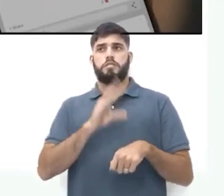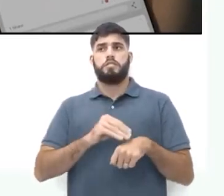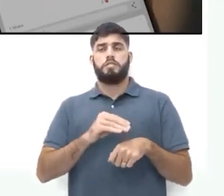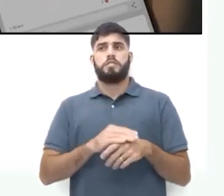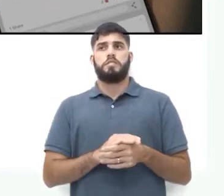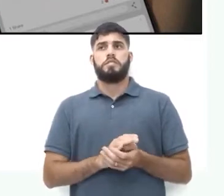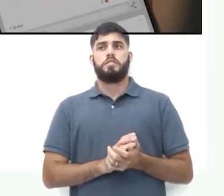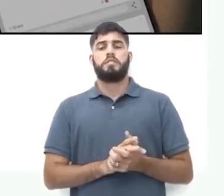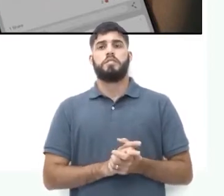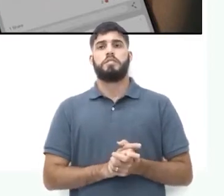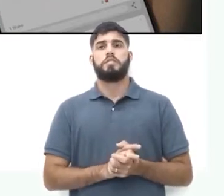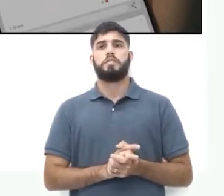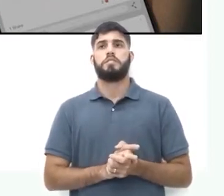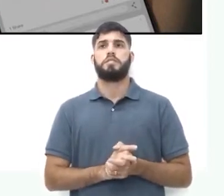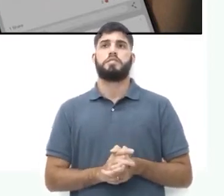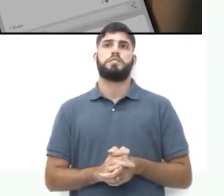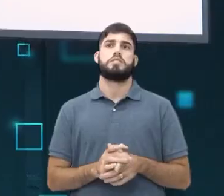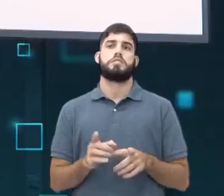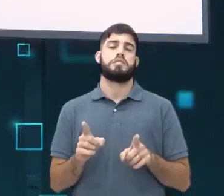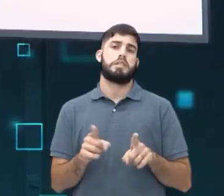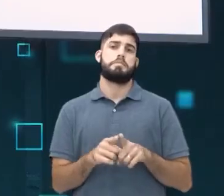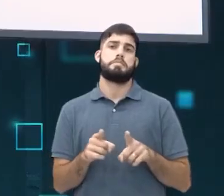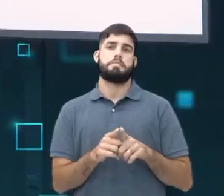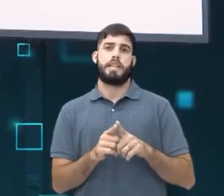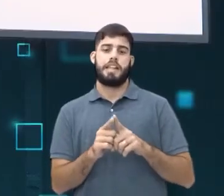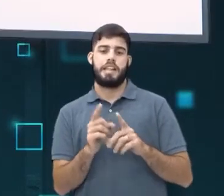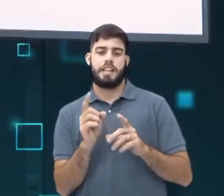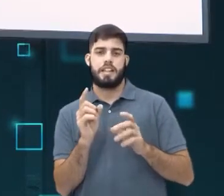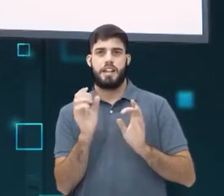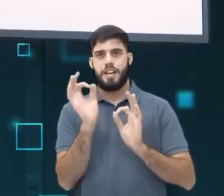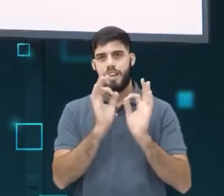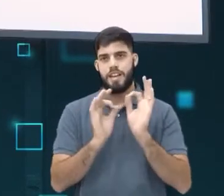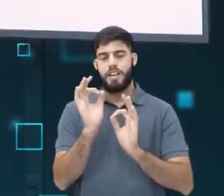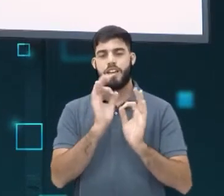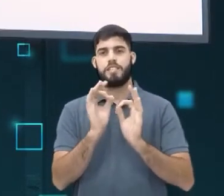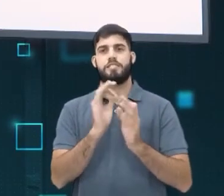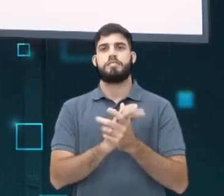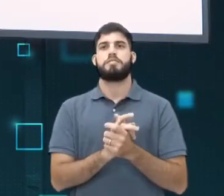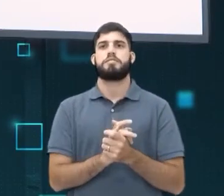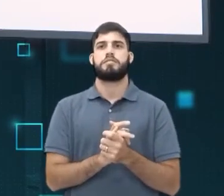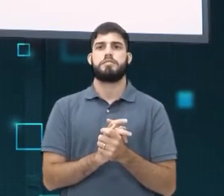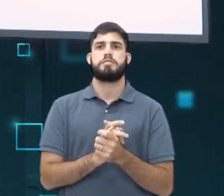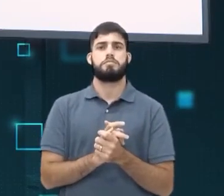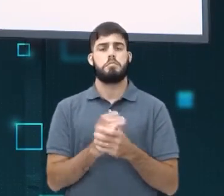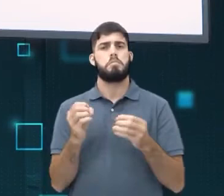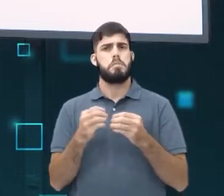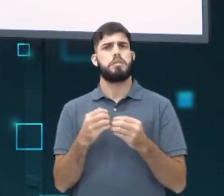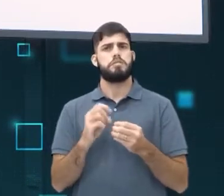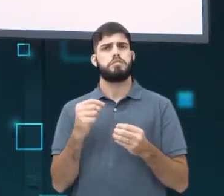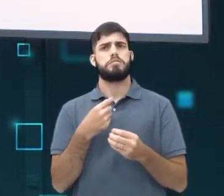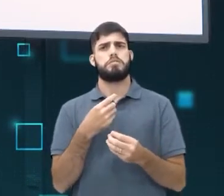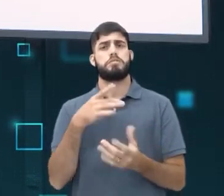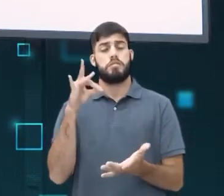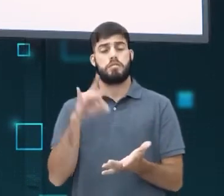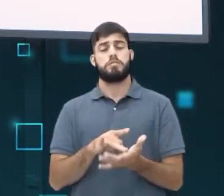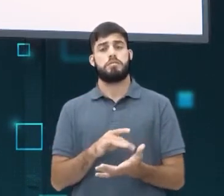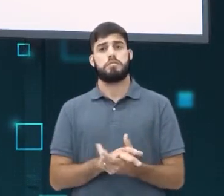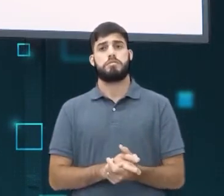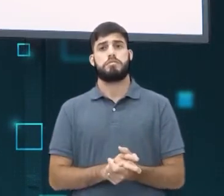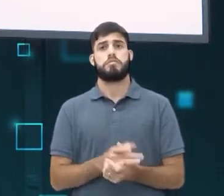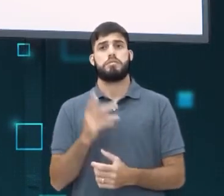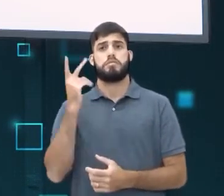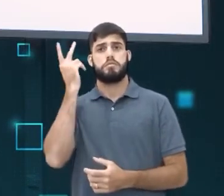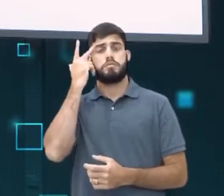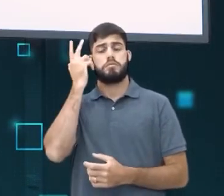montagens constrangedoras. Isso é super comum. Não é só fora, não. Bem perto da nossa realidade. É muito comum.